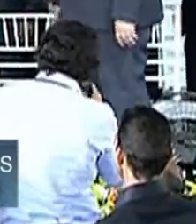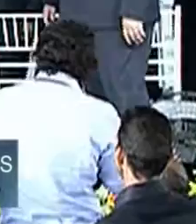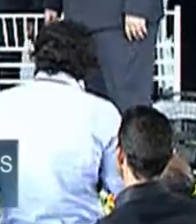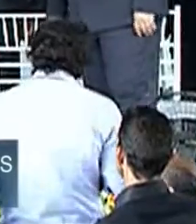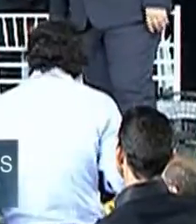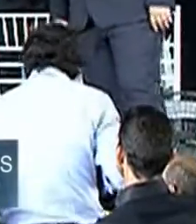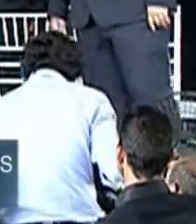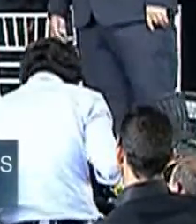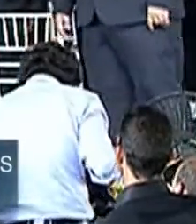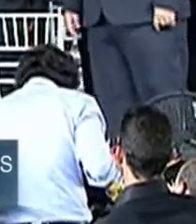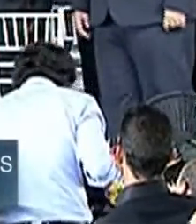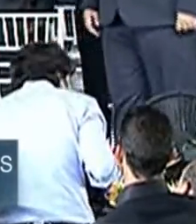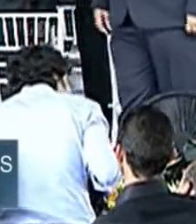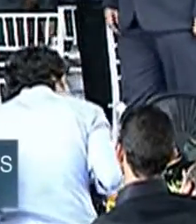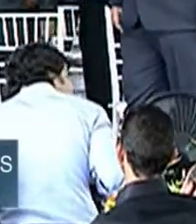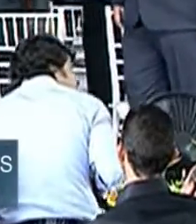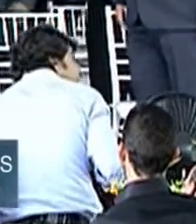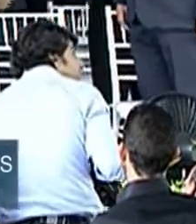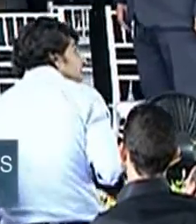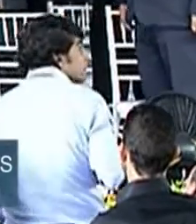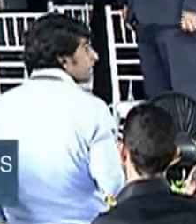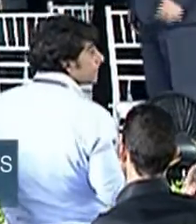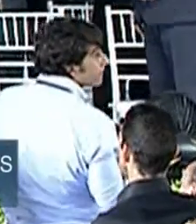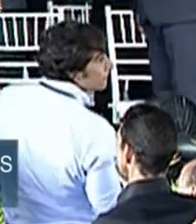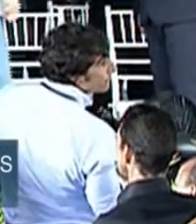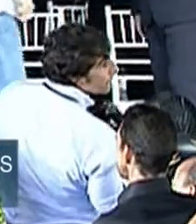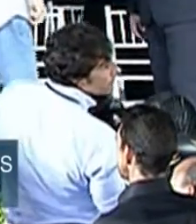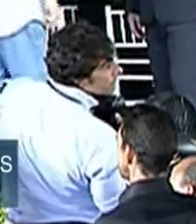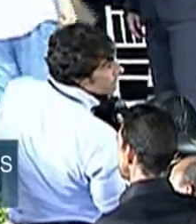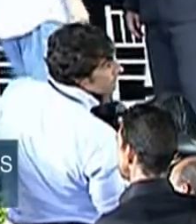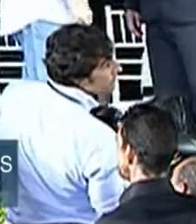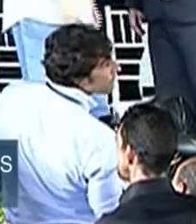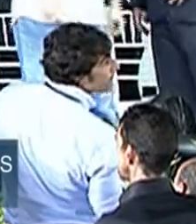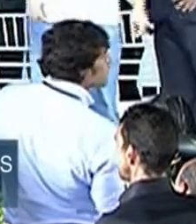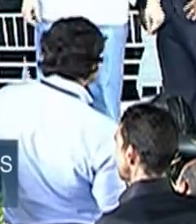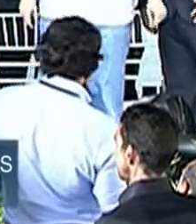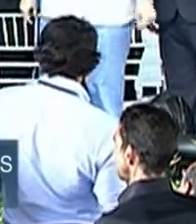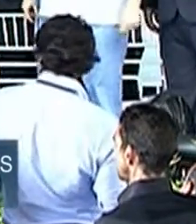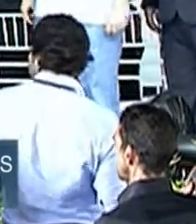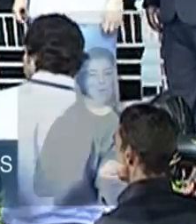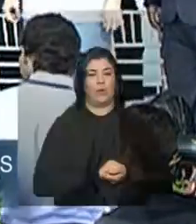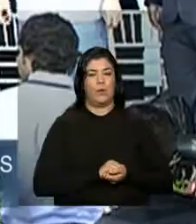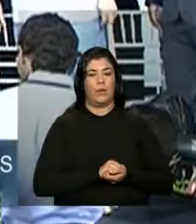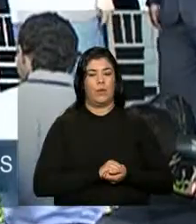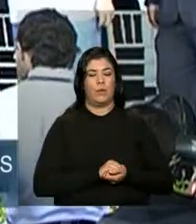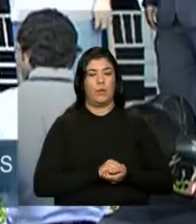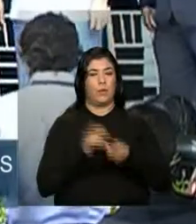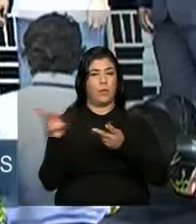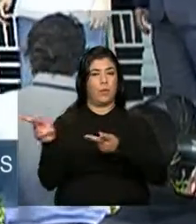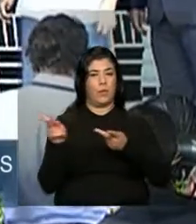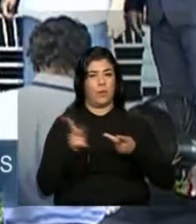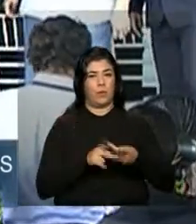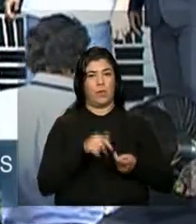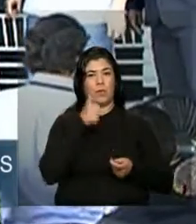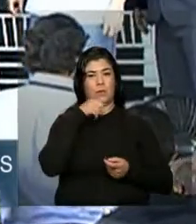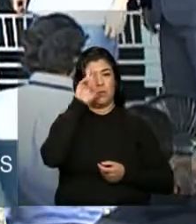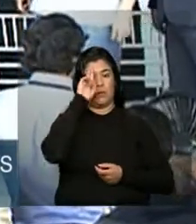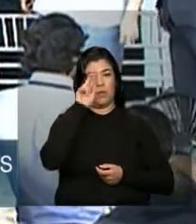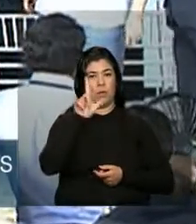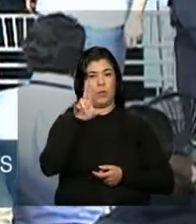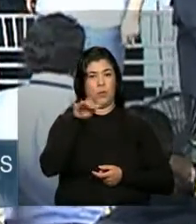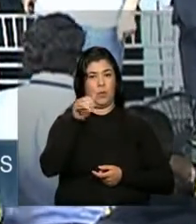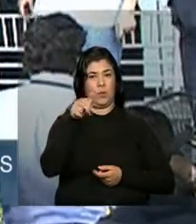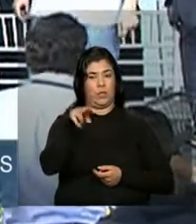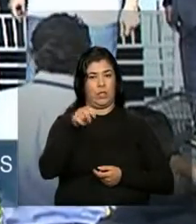Convidamos a senhora Luciana Vieira da Silva e família para receberem das mãos do governador do Estado